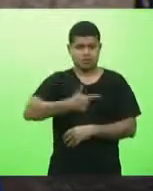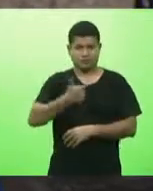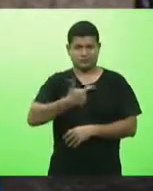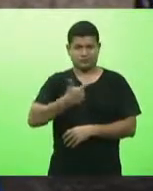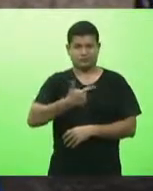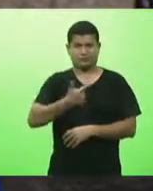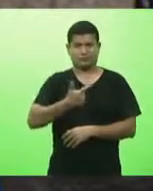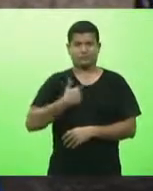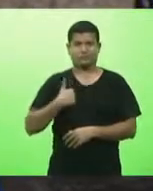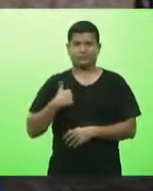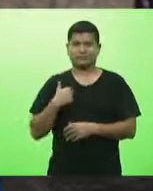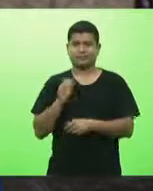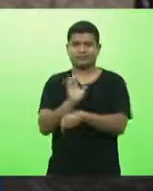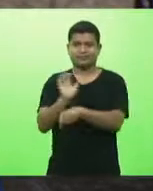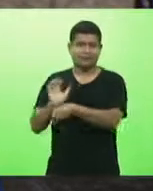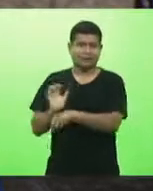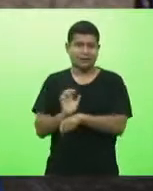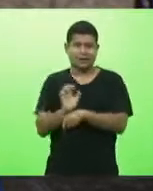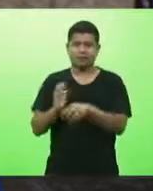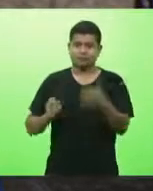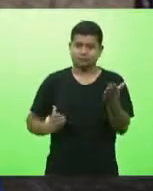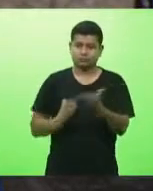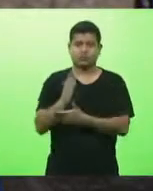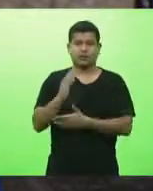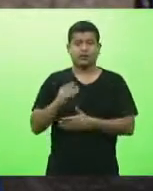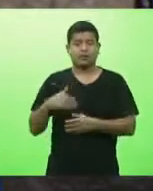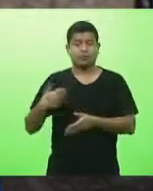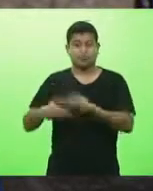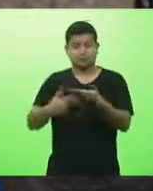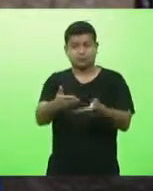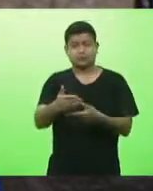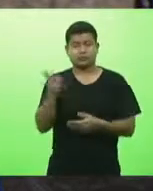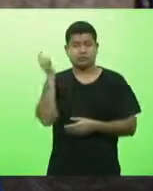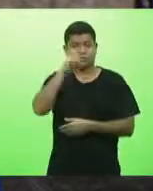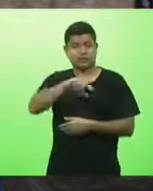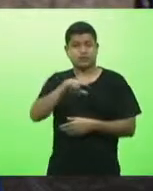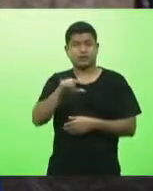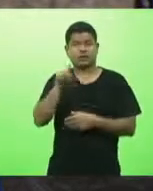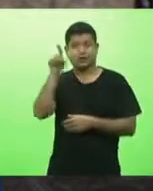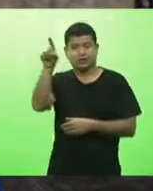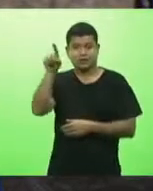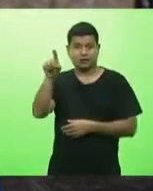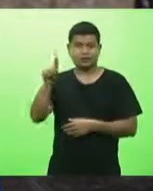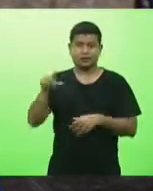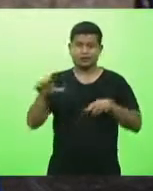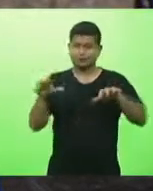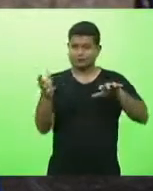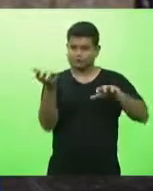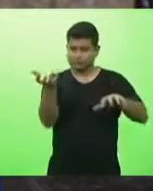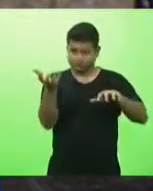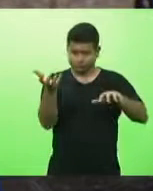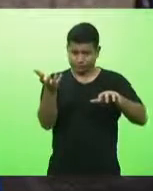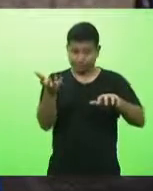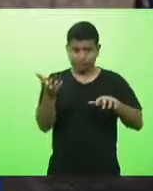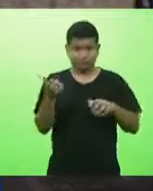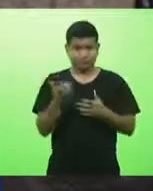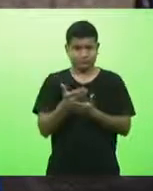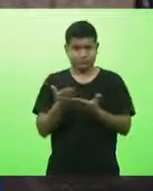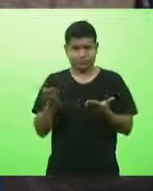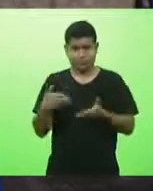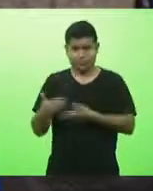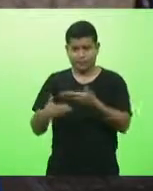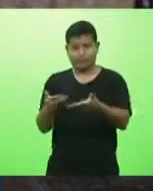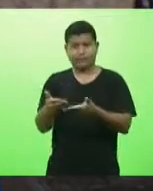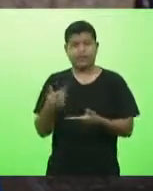nós teremos então essa PEC tramitando no congresso federal e o que que essa PEC ela ela